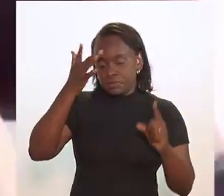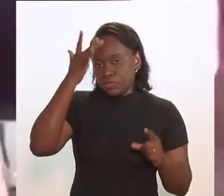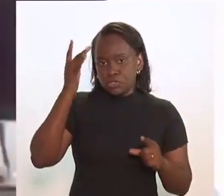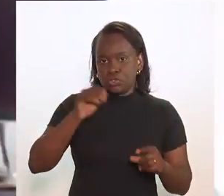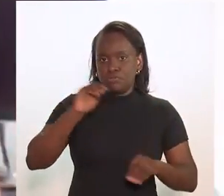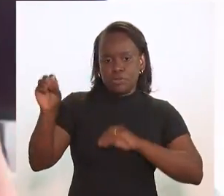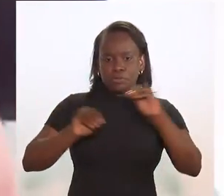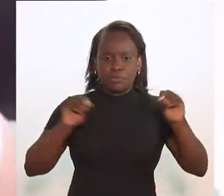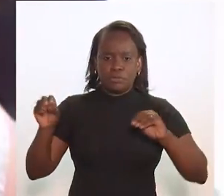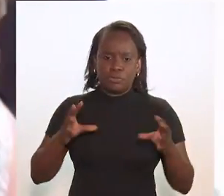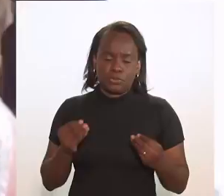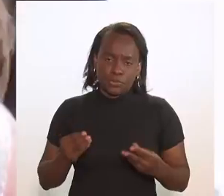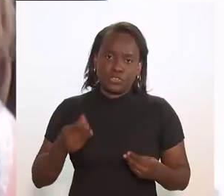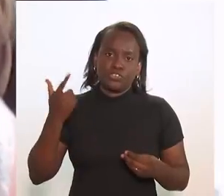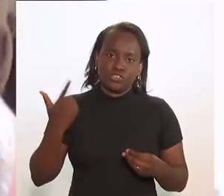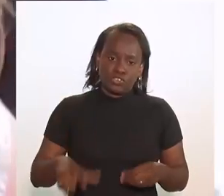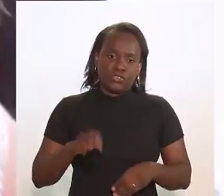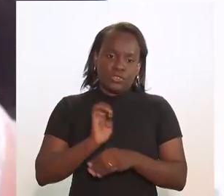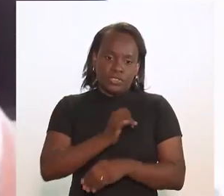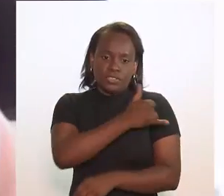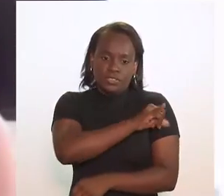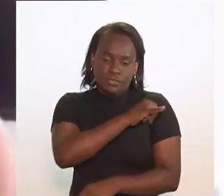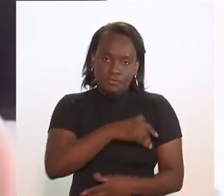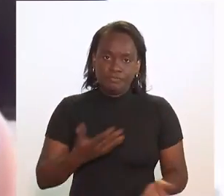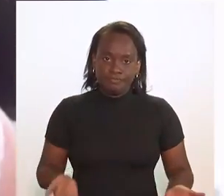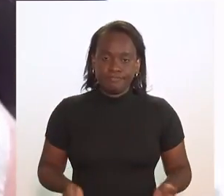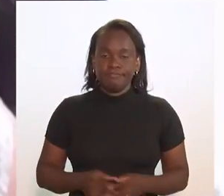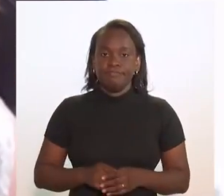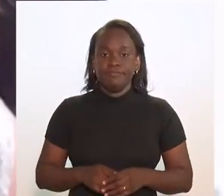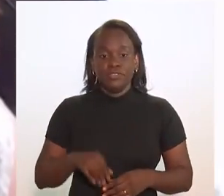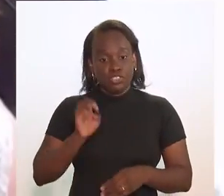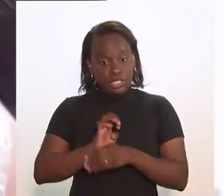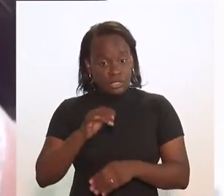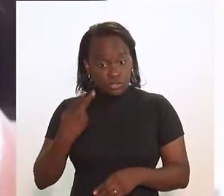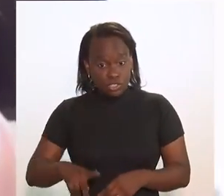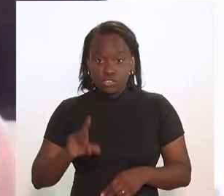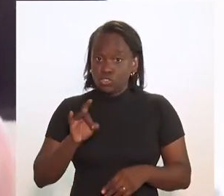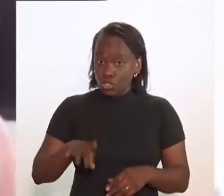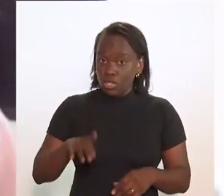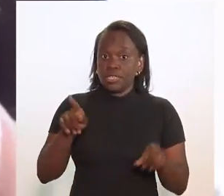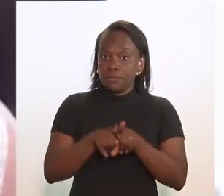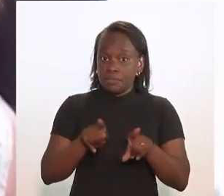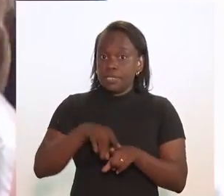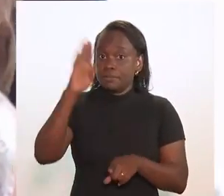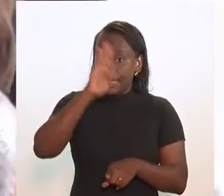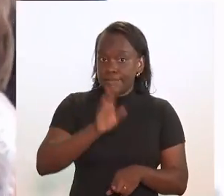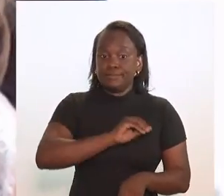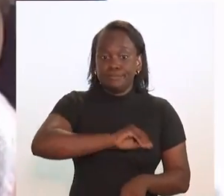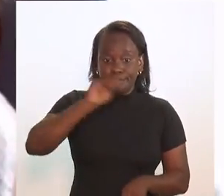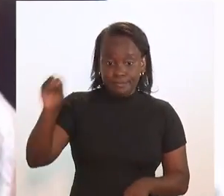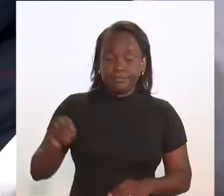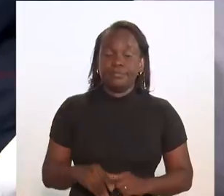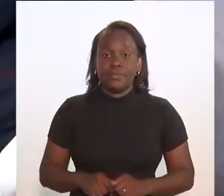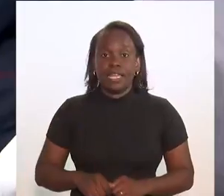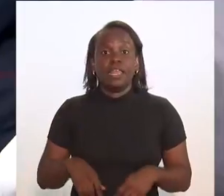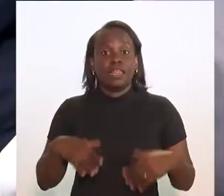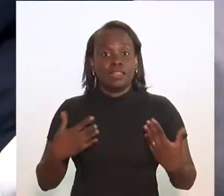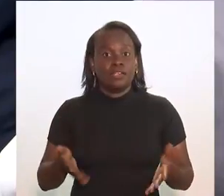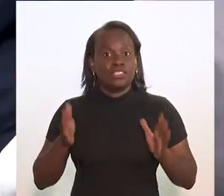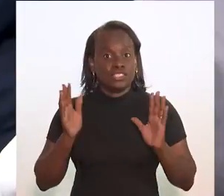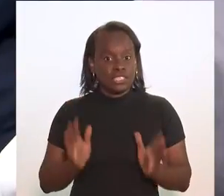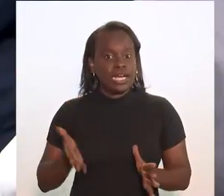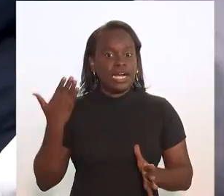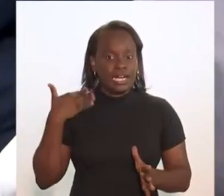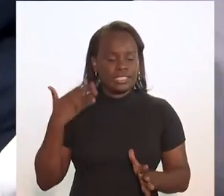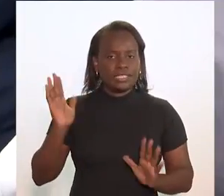cérebros enorme novamente do Rio de Janeiro, né? Para fora tanto do estado quanto propriamente do país. Então, assim, já